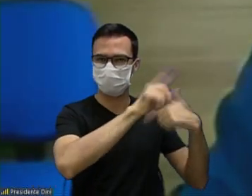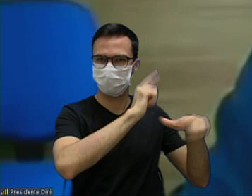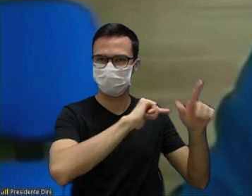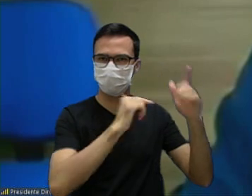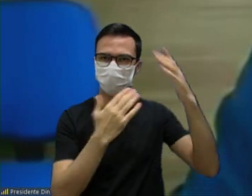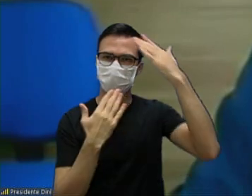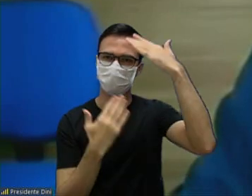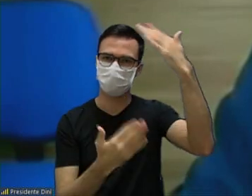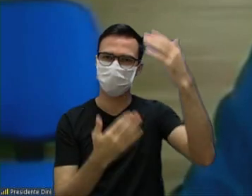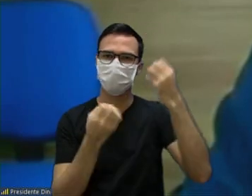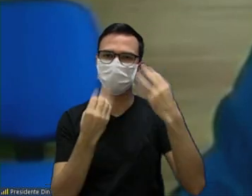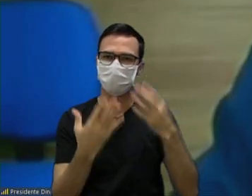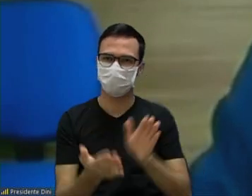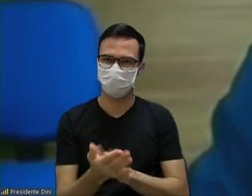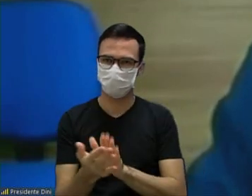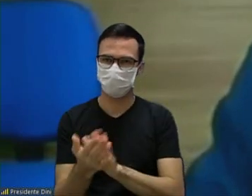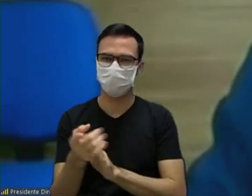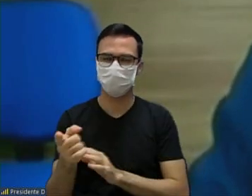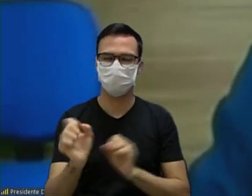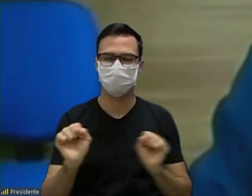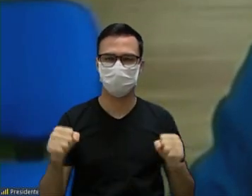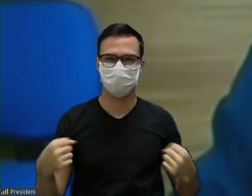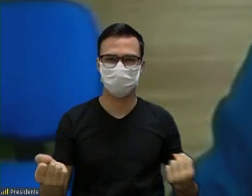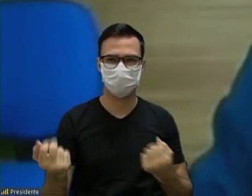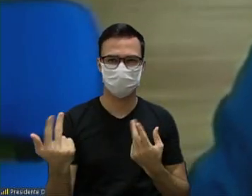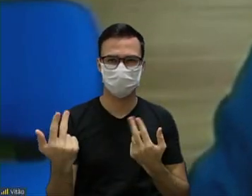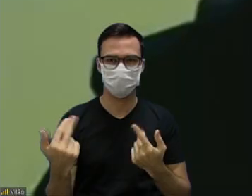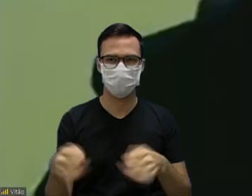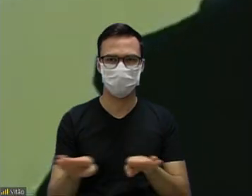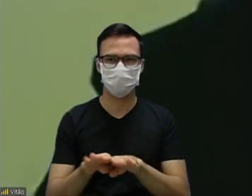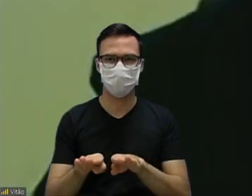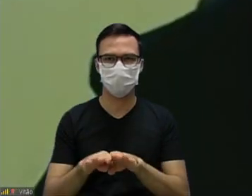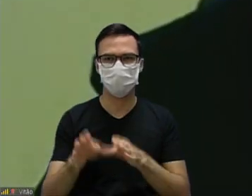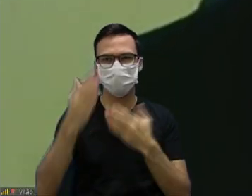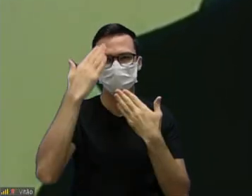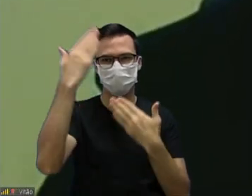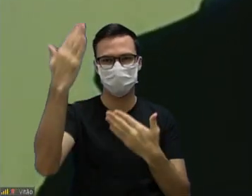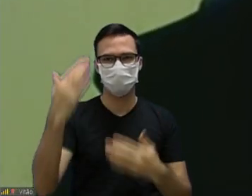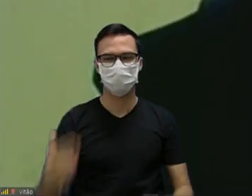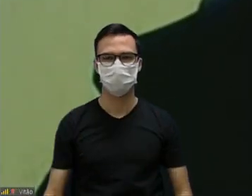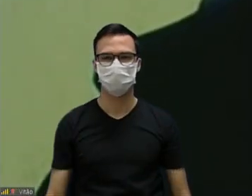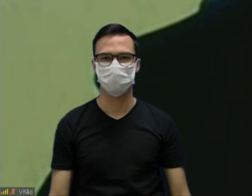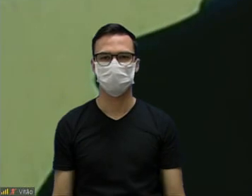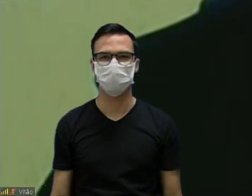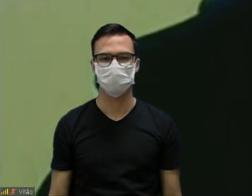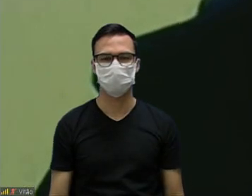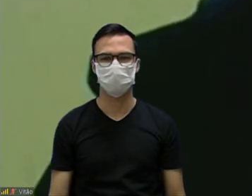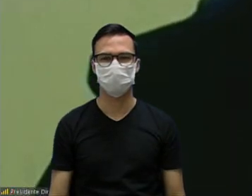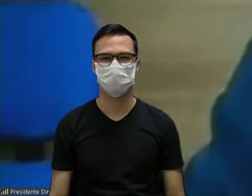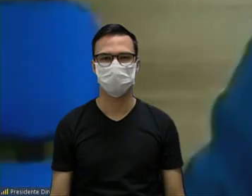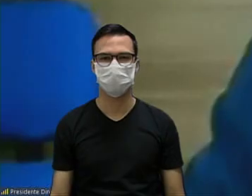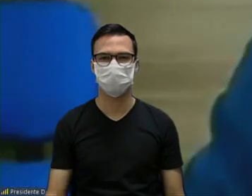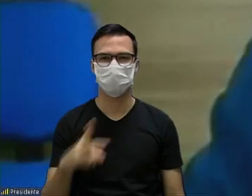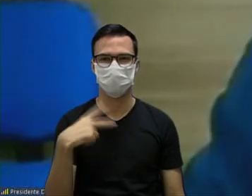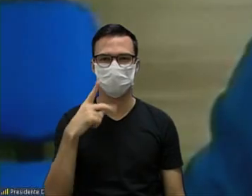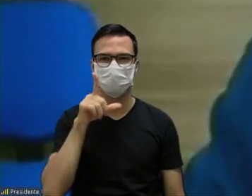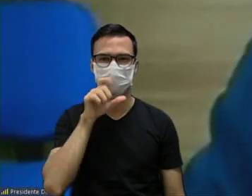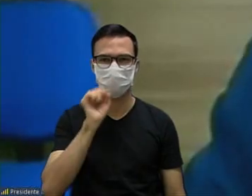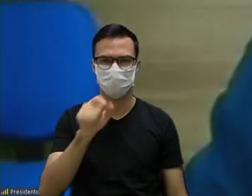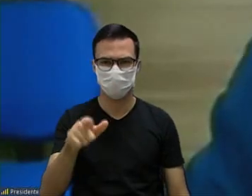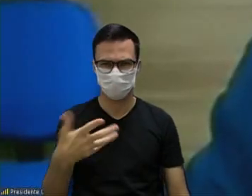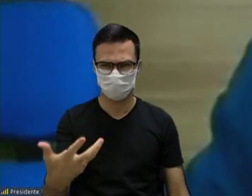parabéns parabéns também pela luta viu vereador obrigado Dino vereador Luiz Santos alguma